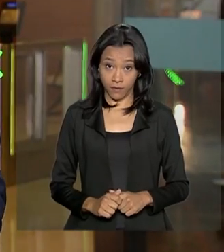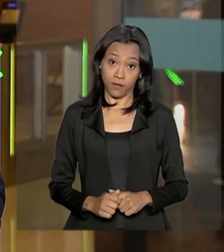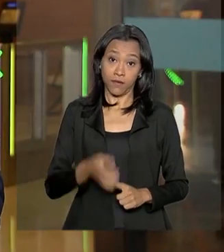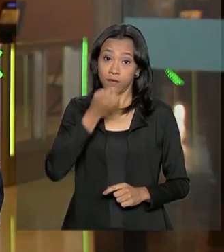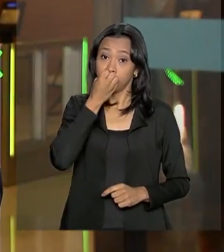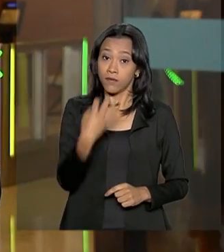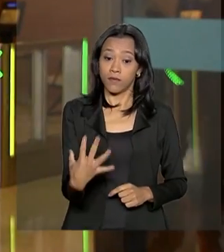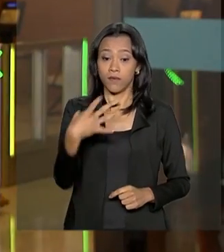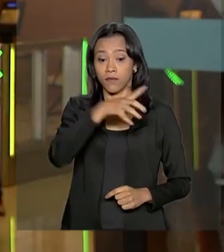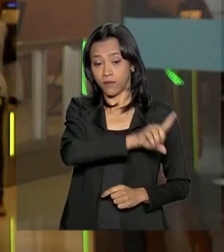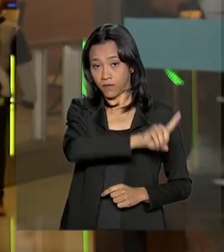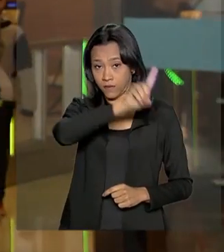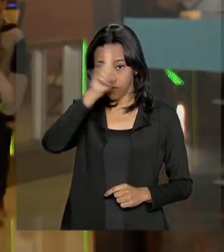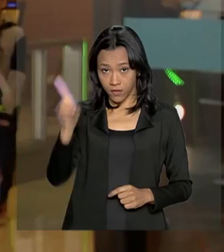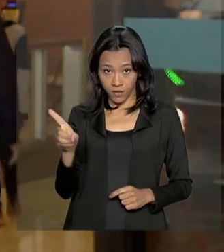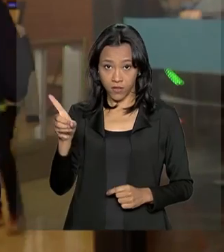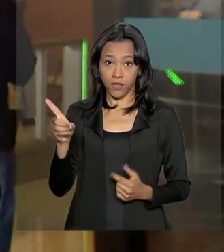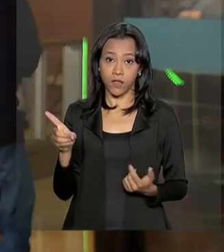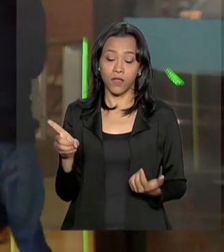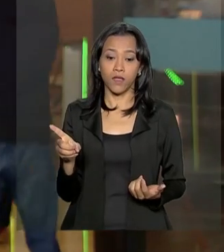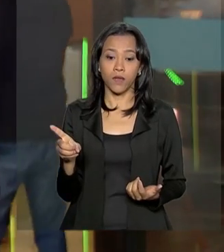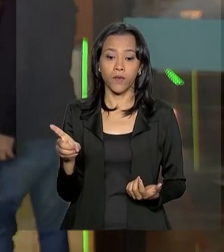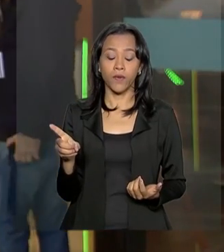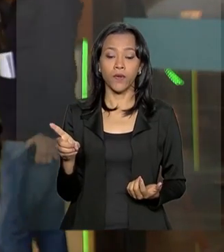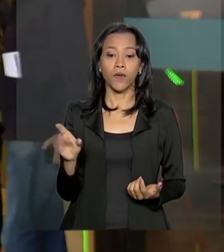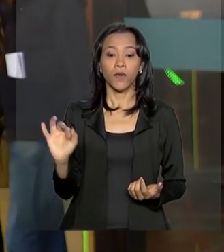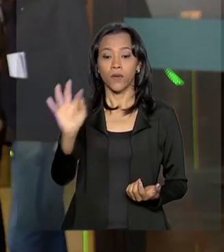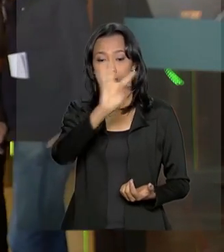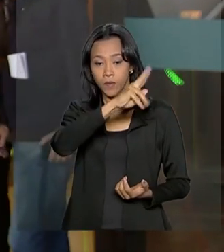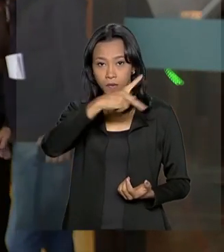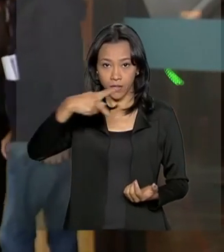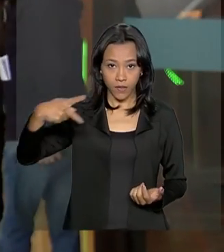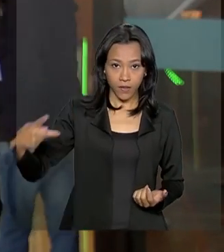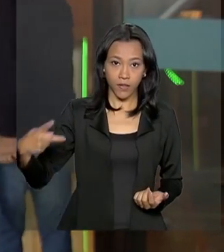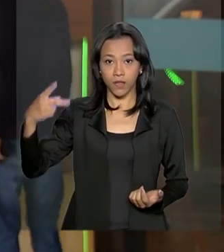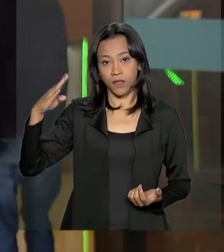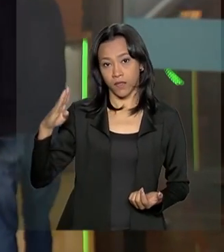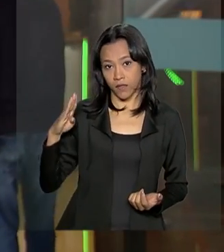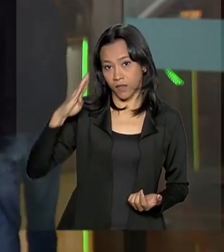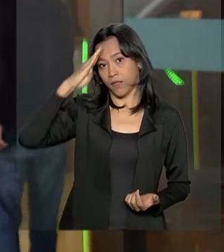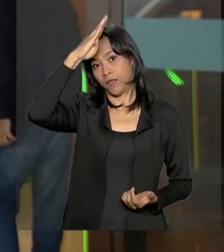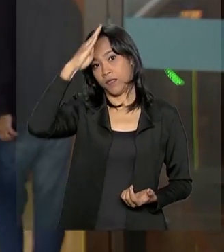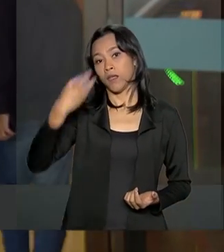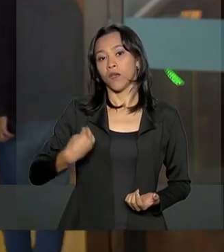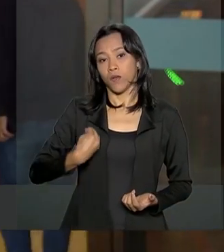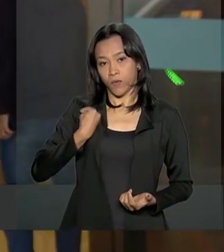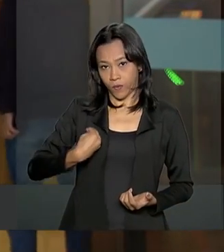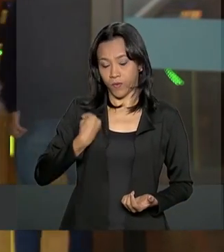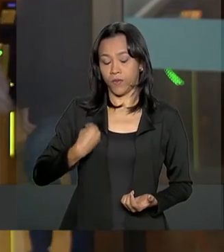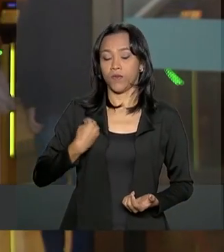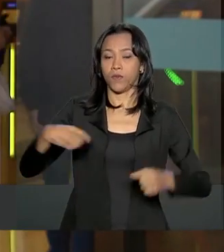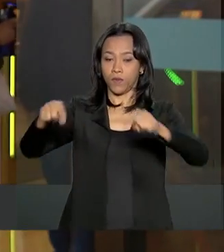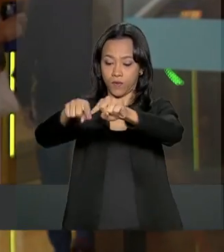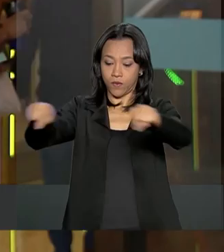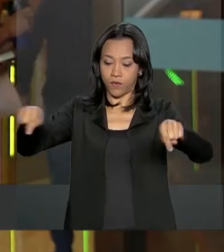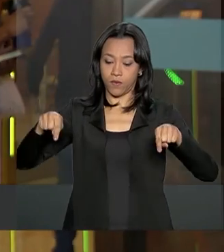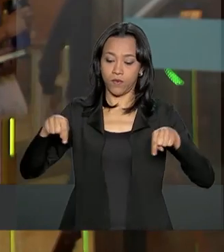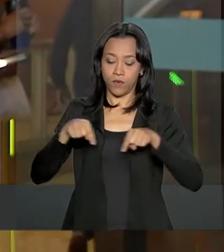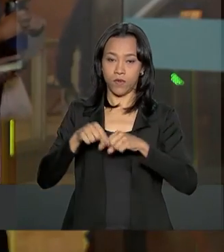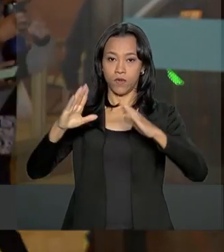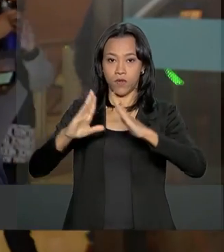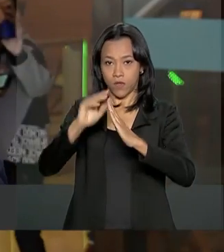Maurício. O presidente da República segue em um quarto da UTI, a Unidade de Terapia Intensiva, em regime semi